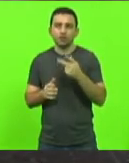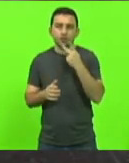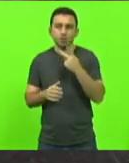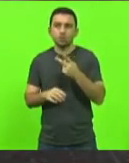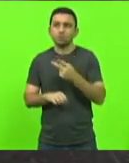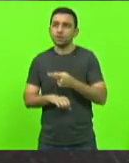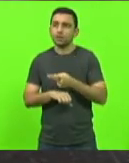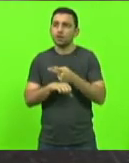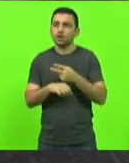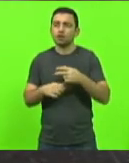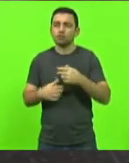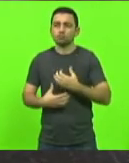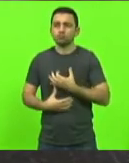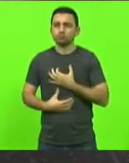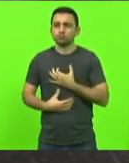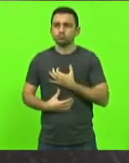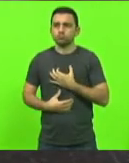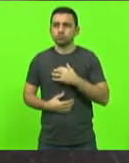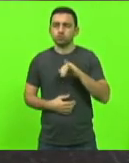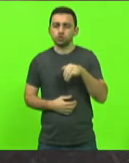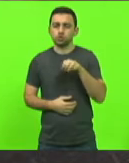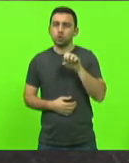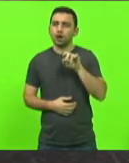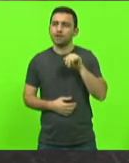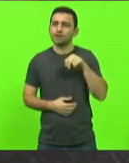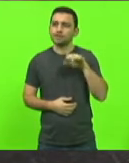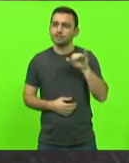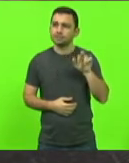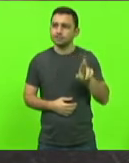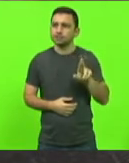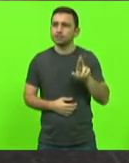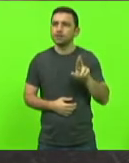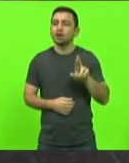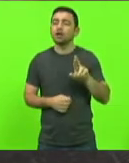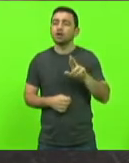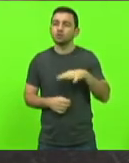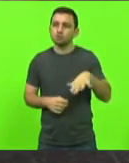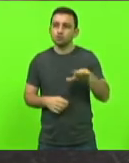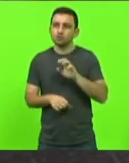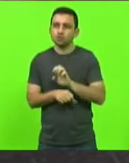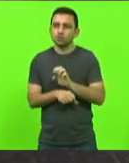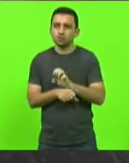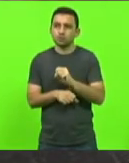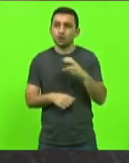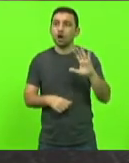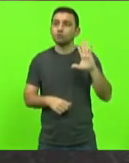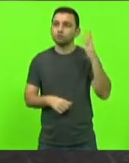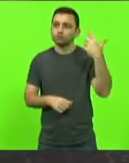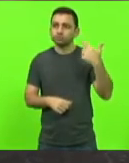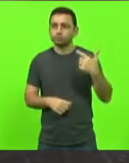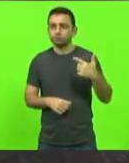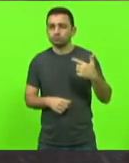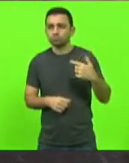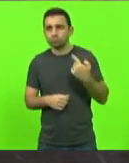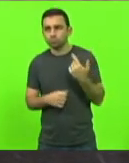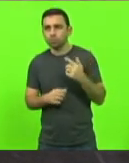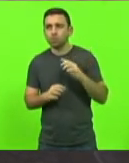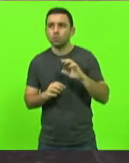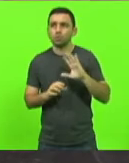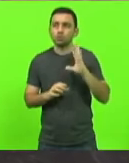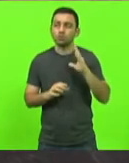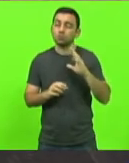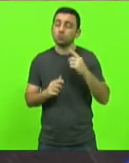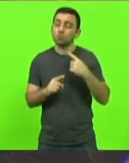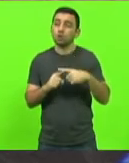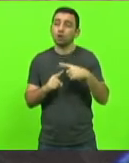Vieira, com ferida policiais militares do Estado de Santa Catarina, feridos em serviço ou fora dele, porém em razão da sua profissão.